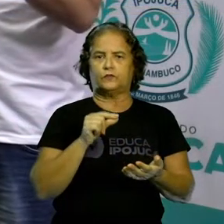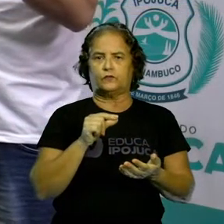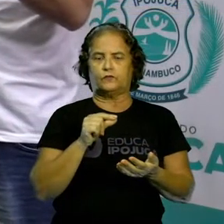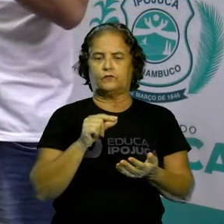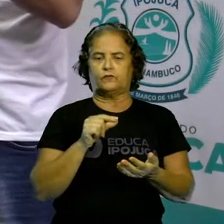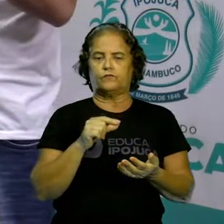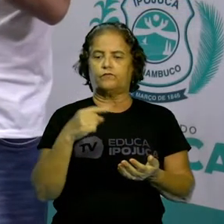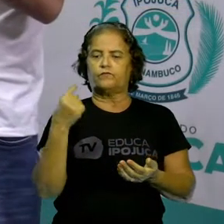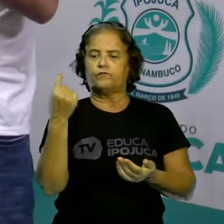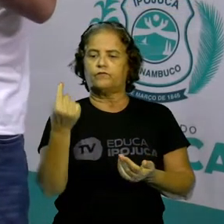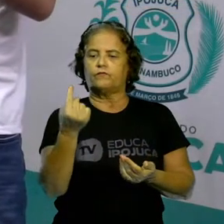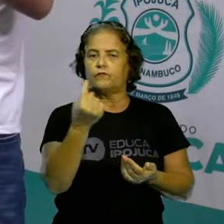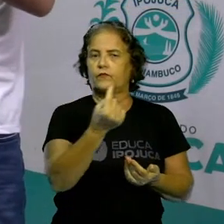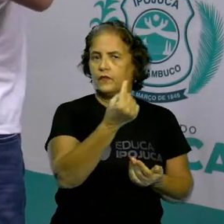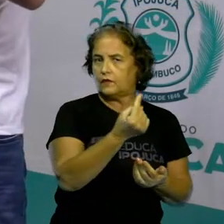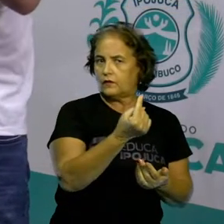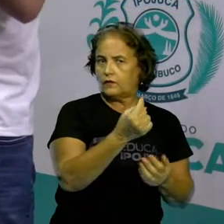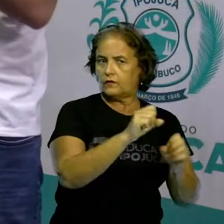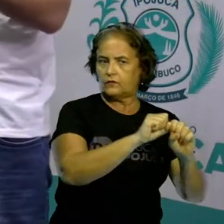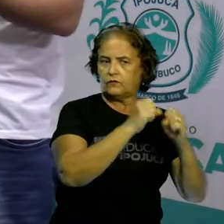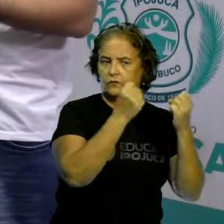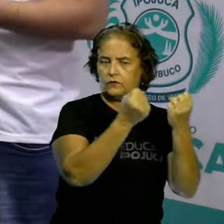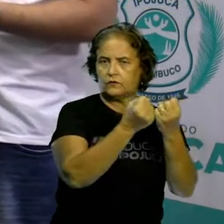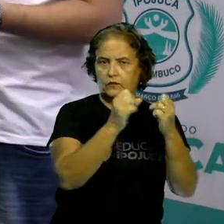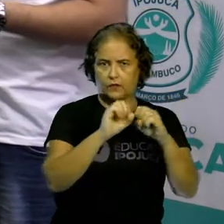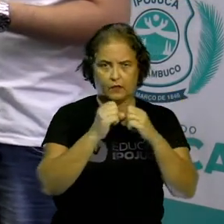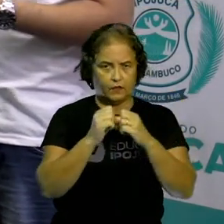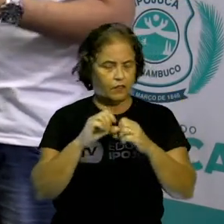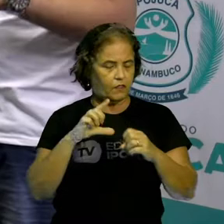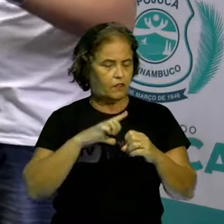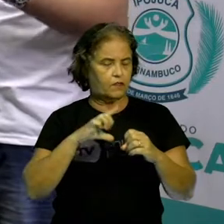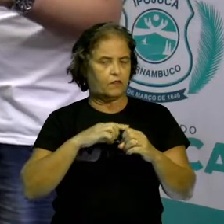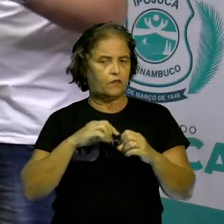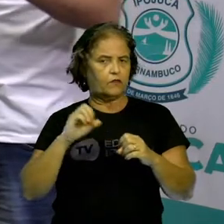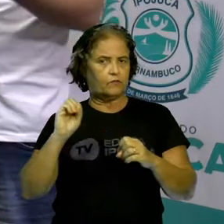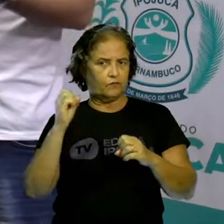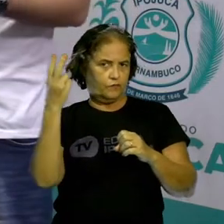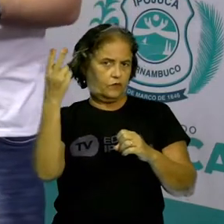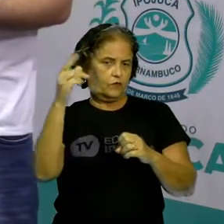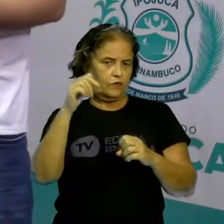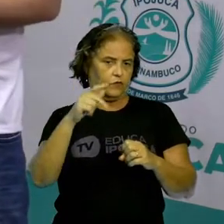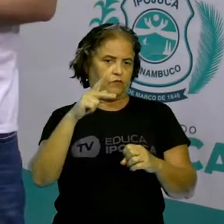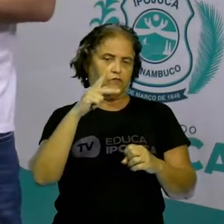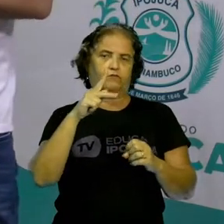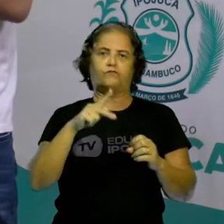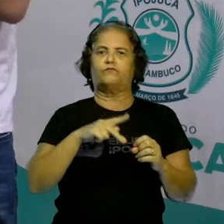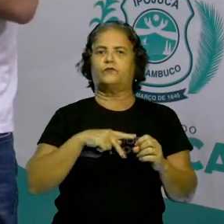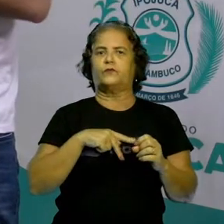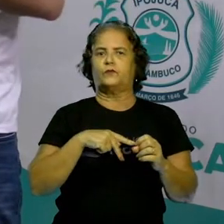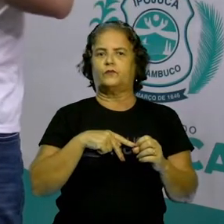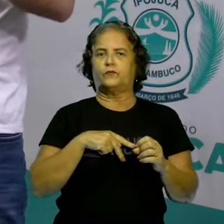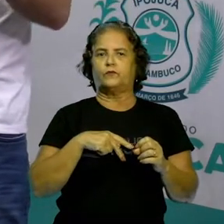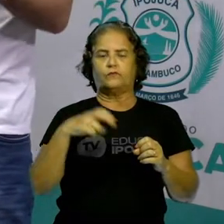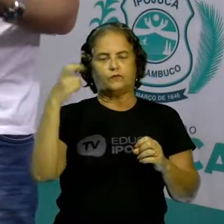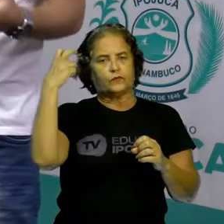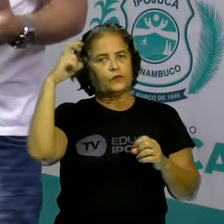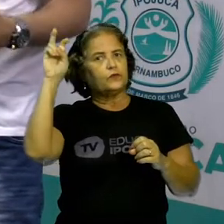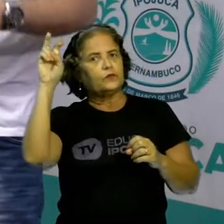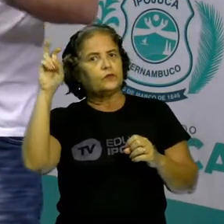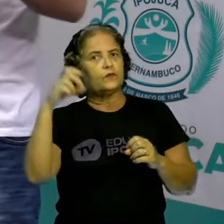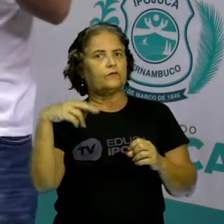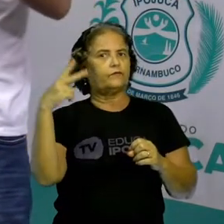sociedade tem seus próprios valores. Ela tem seus próprios valores culturais, tem seus próprios valores